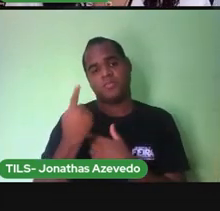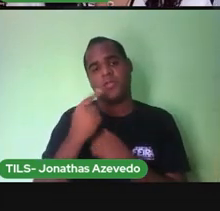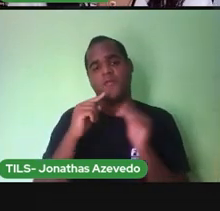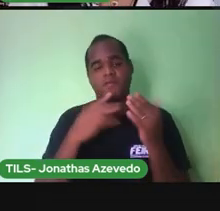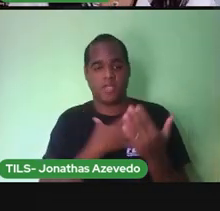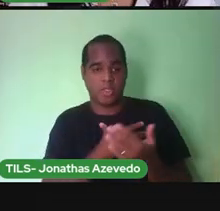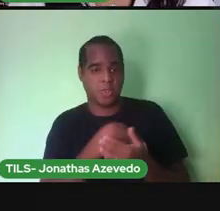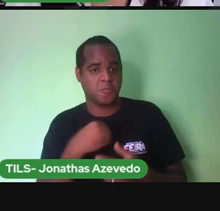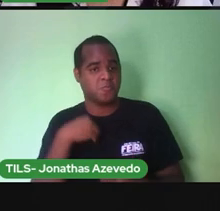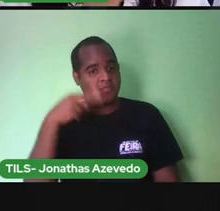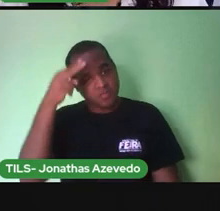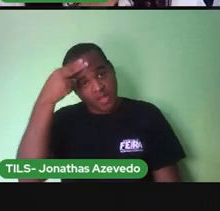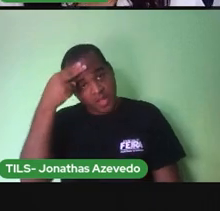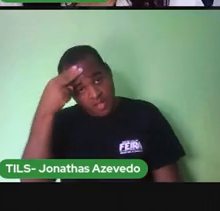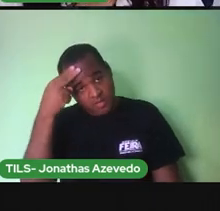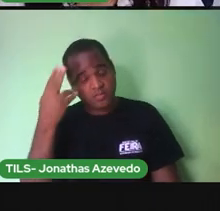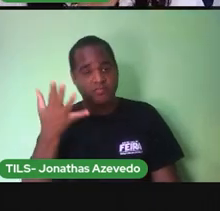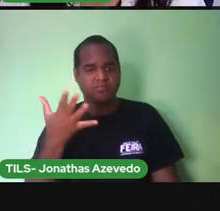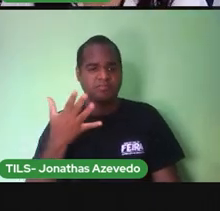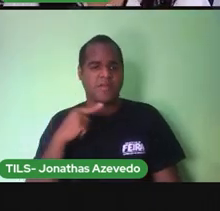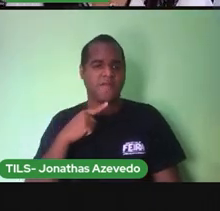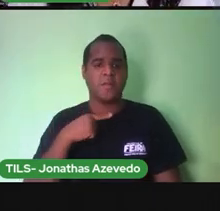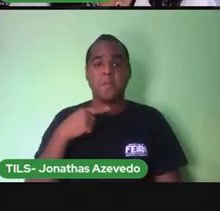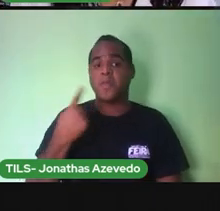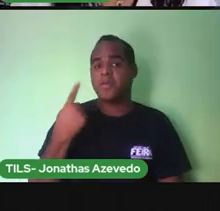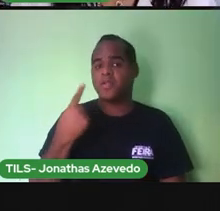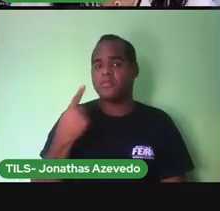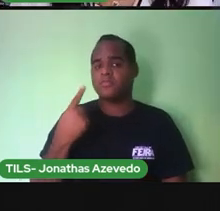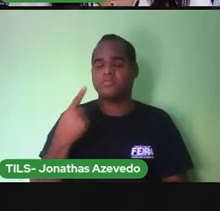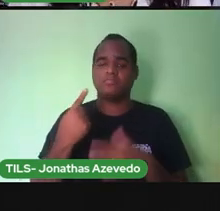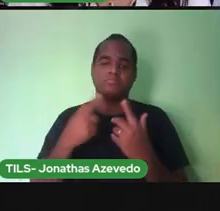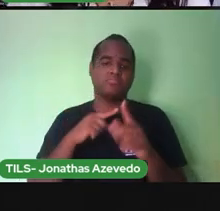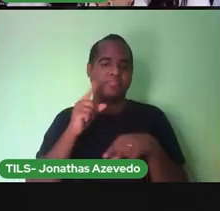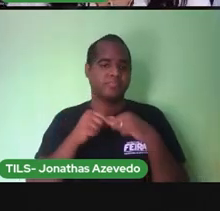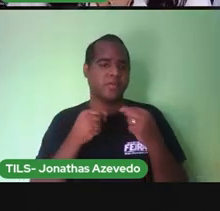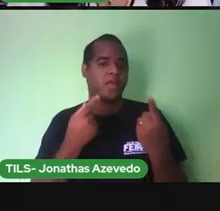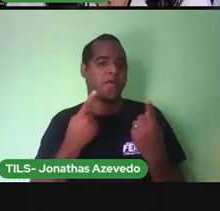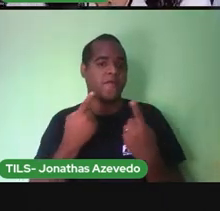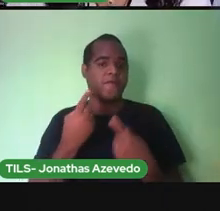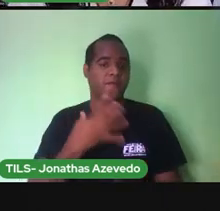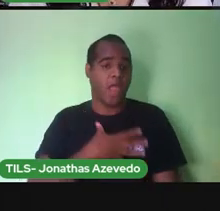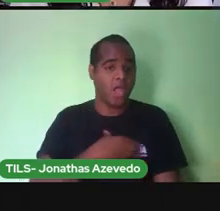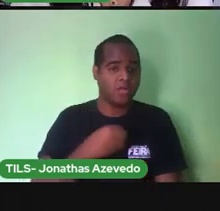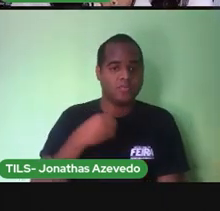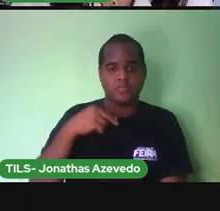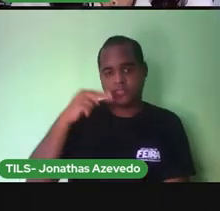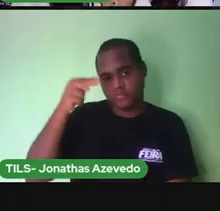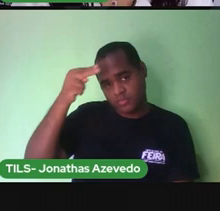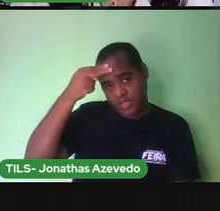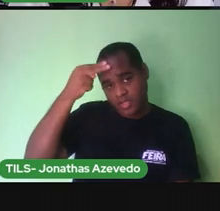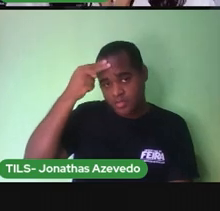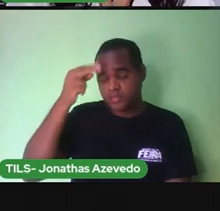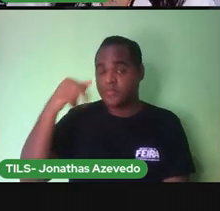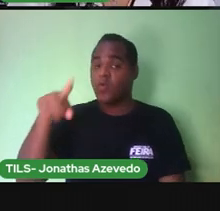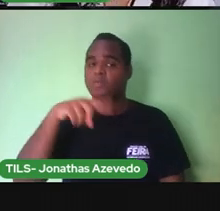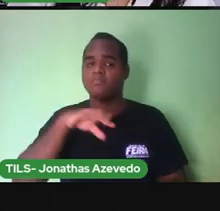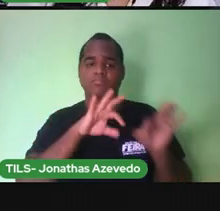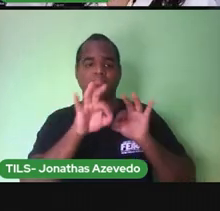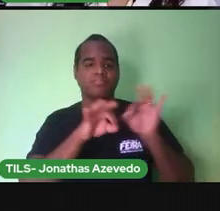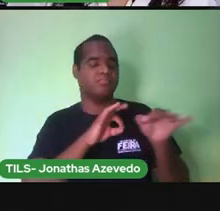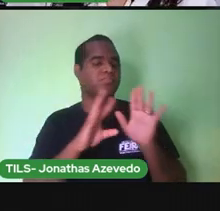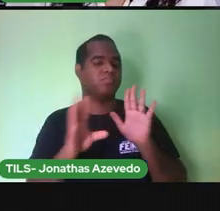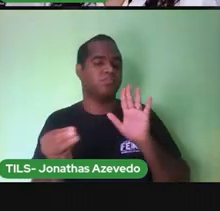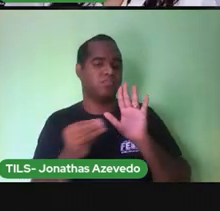netos ou os primeiros objetos de cada filho, de cada neto. Isso fica guardado e